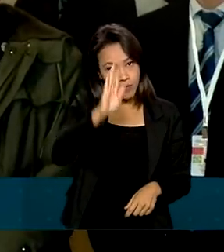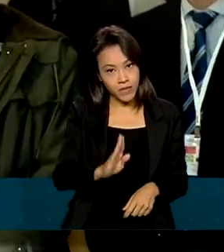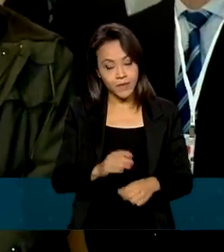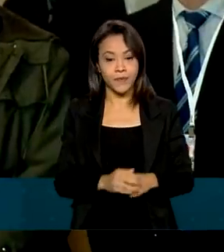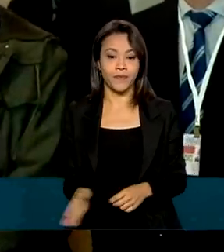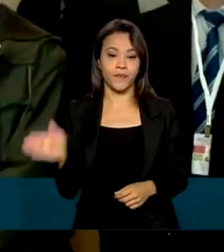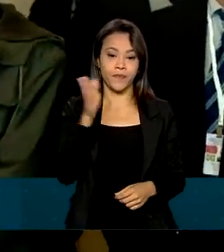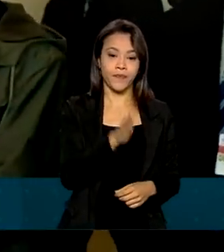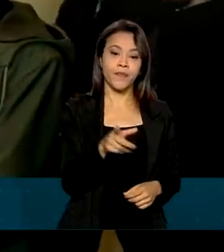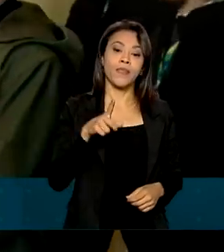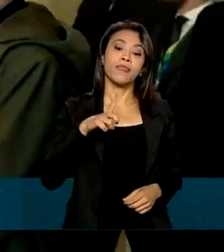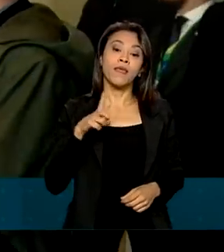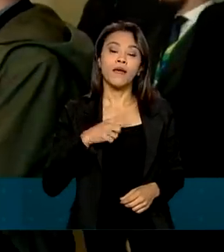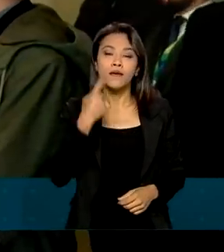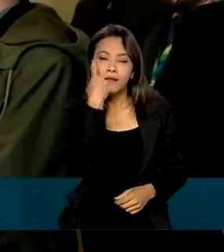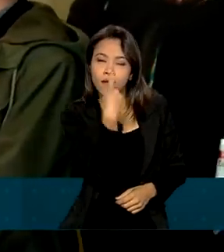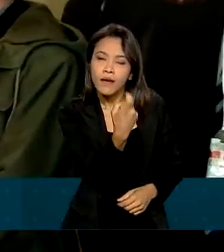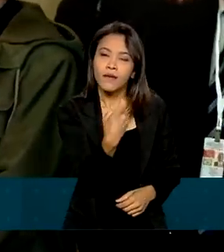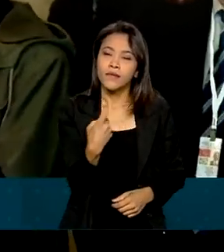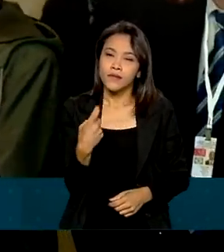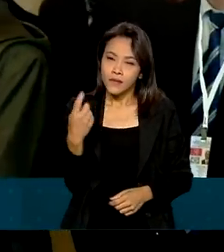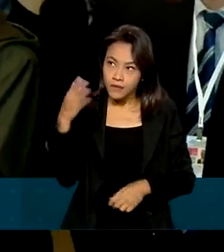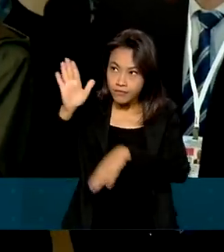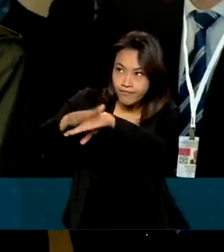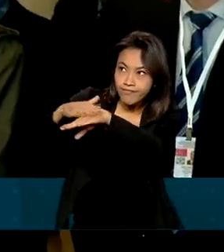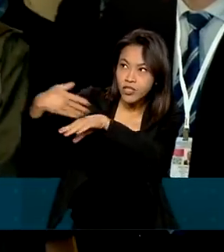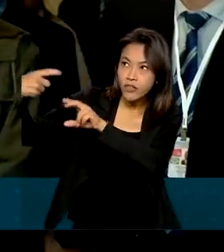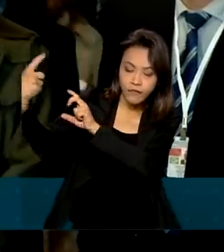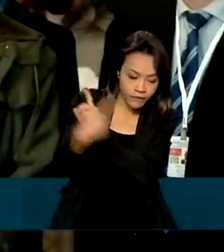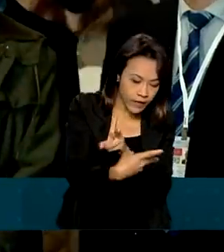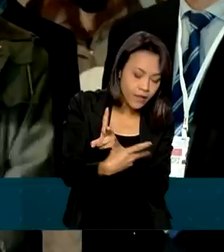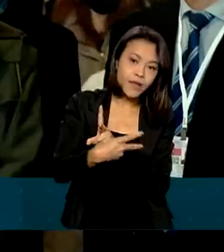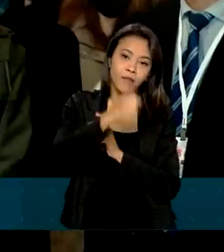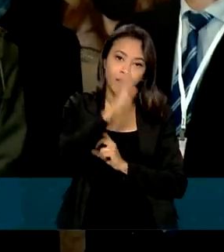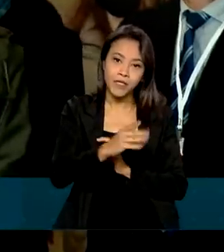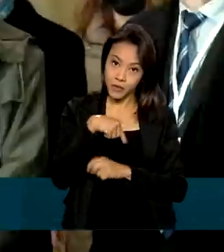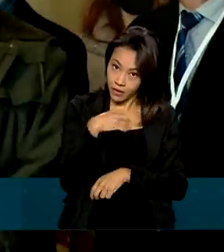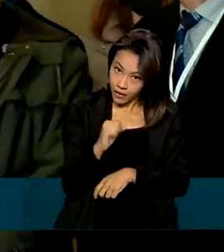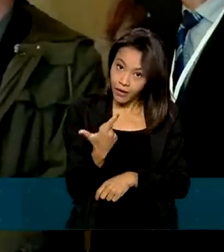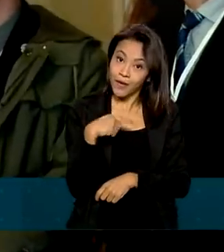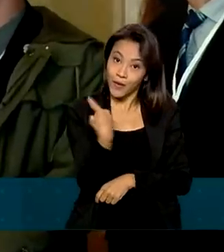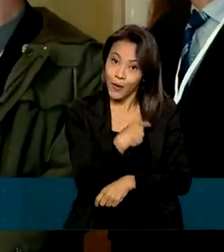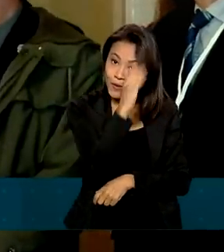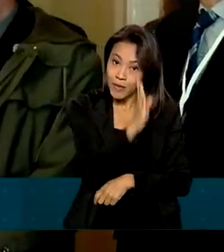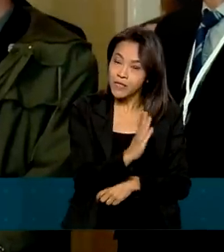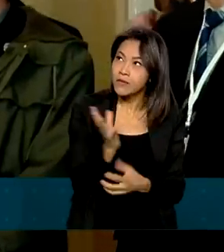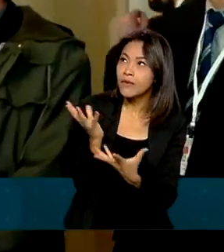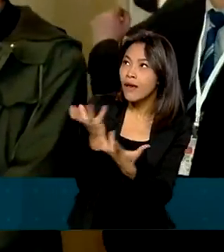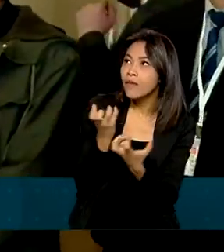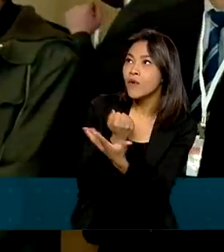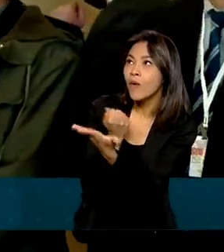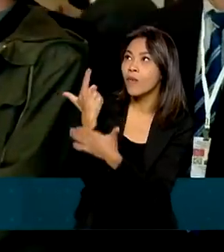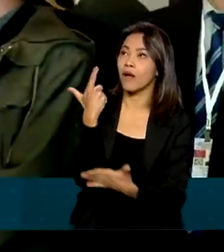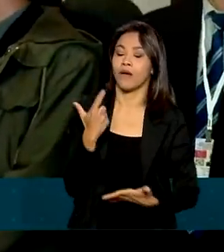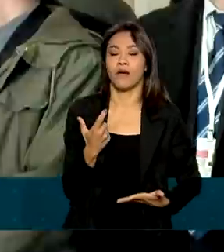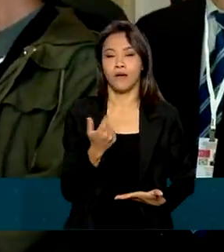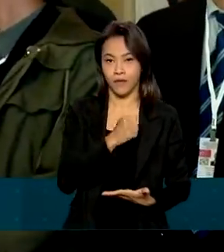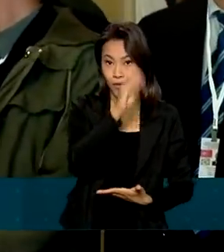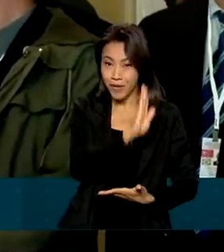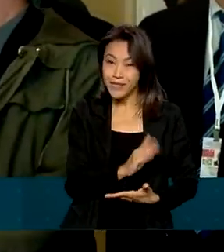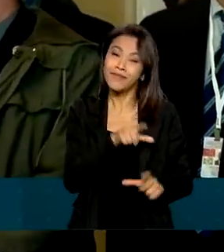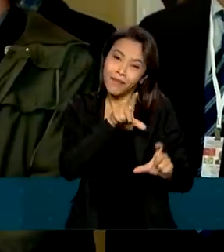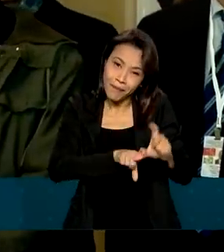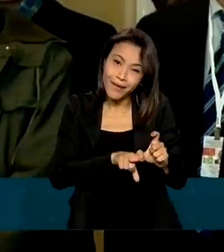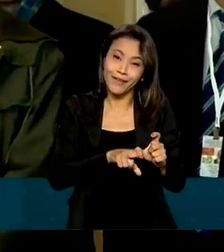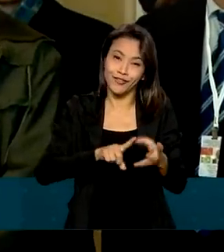têm um interesse enorme em vender, obviamente, e nós também um grande interesse em adquirir. O Brasil é dependente